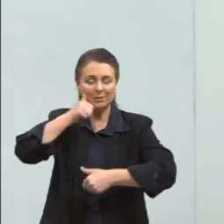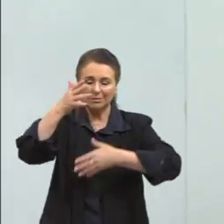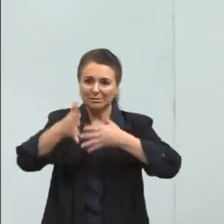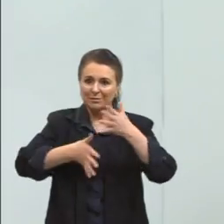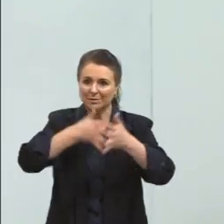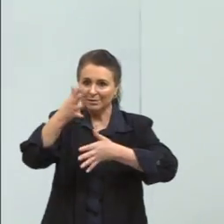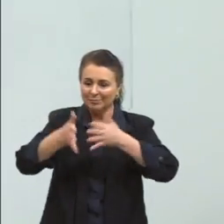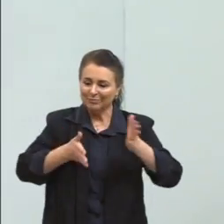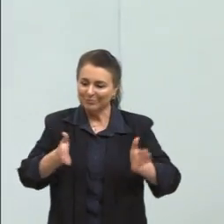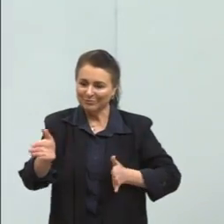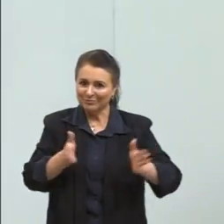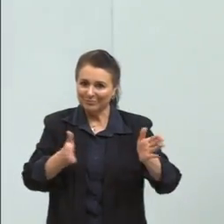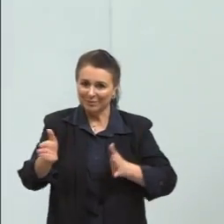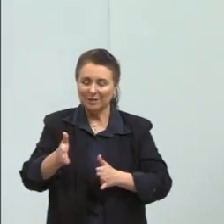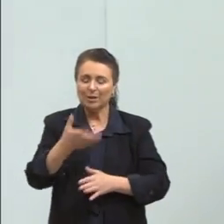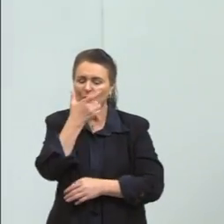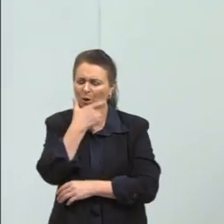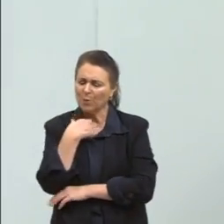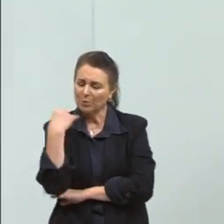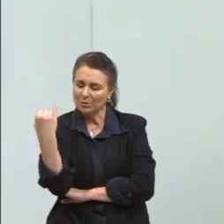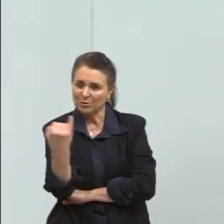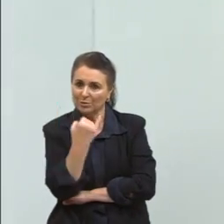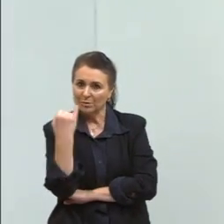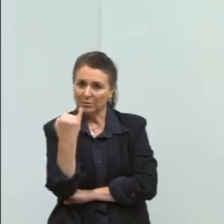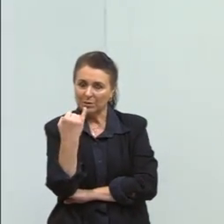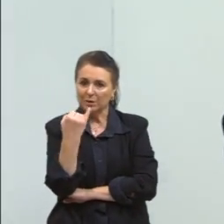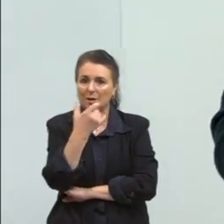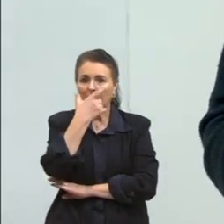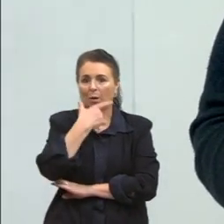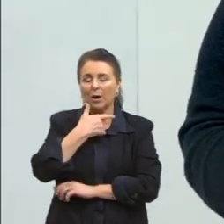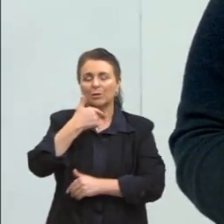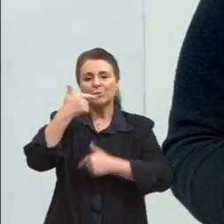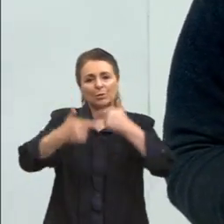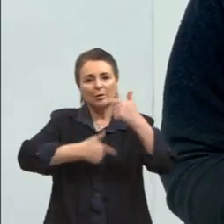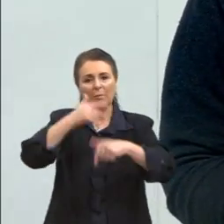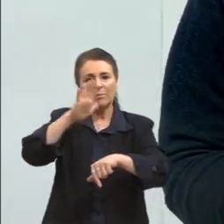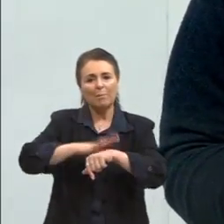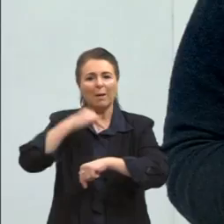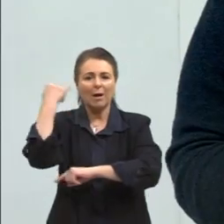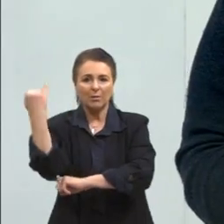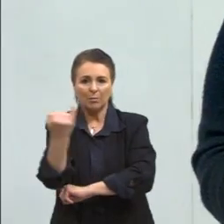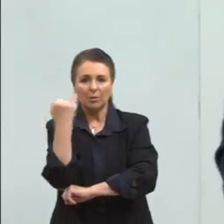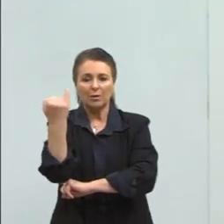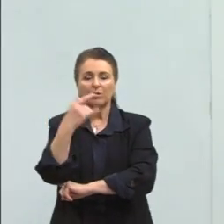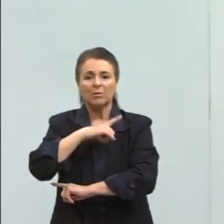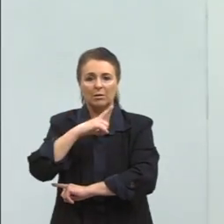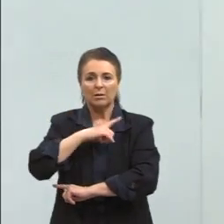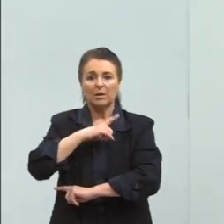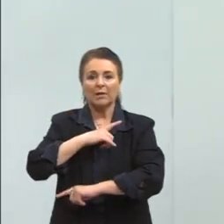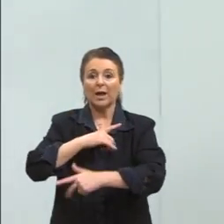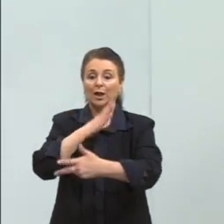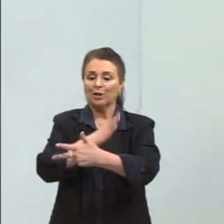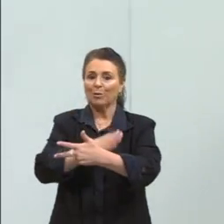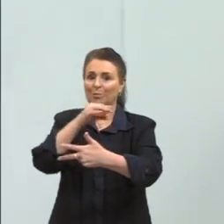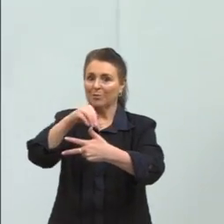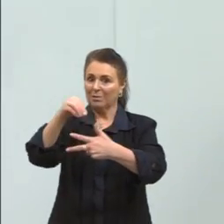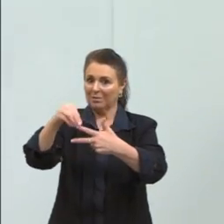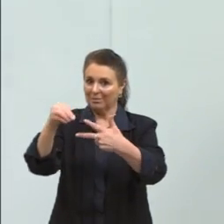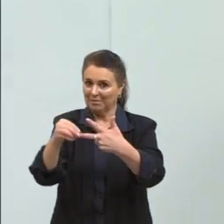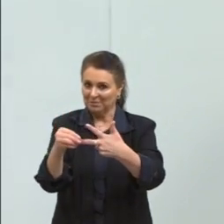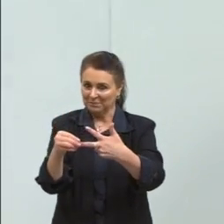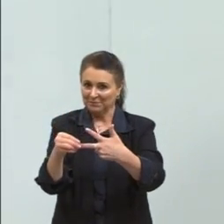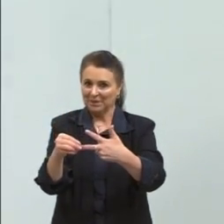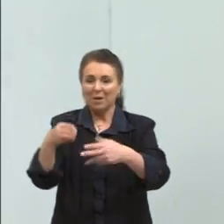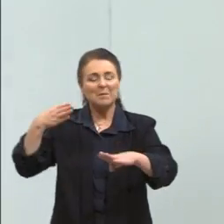acessibilidade linguística, que é tão importante. Eu acho que esse um dos trabalhos mais importantes que a gente tem aqui no pré-ENEM. Então, assim,